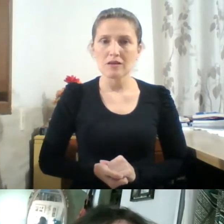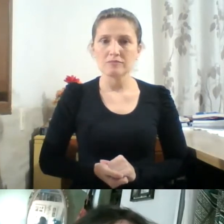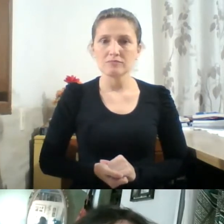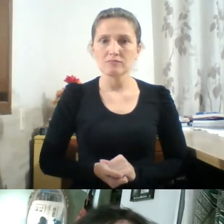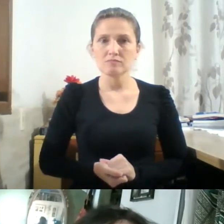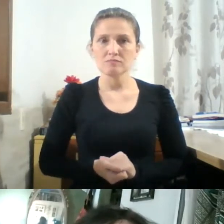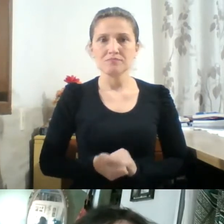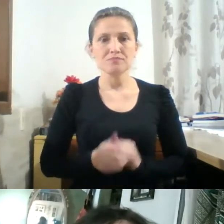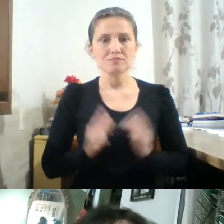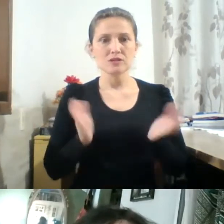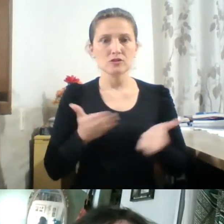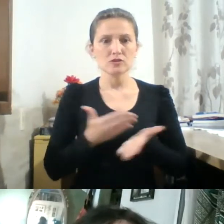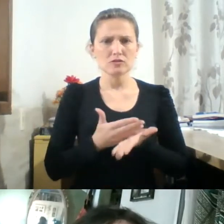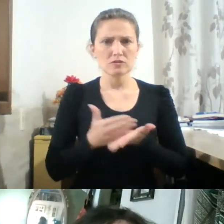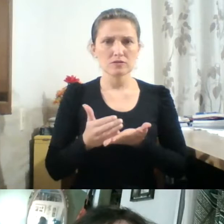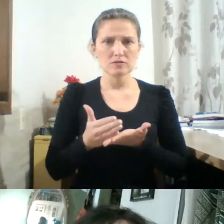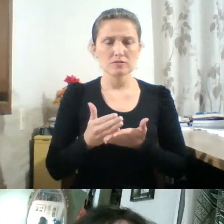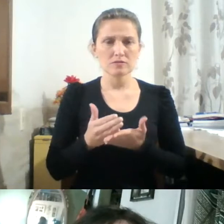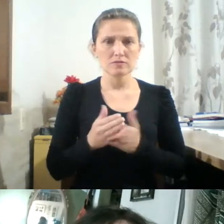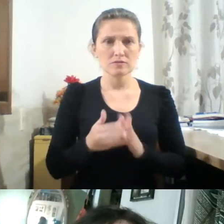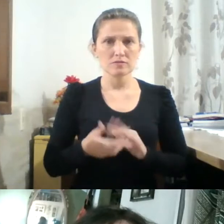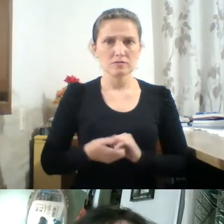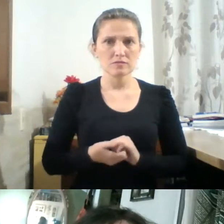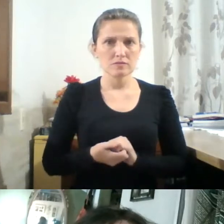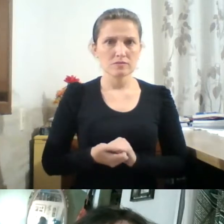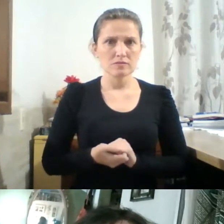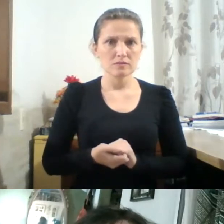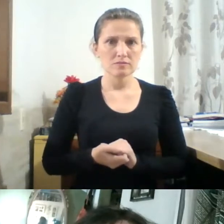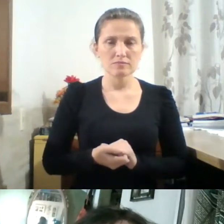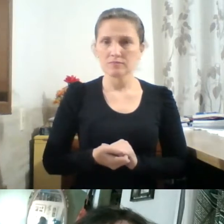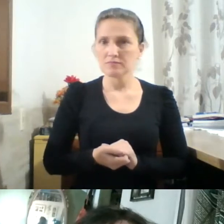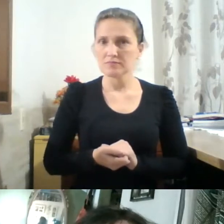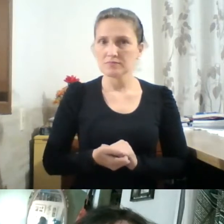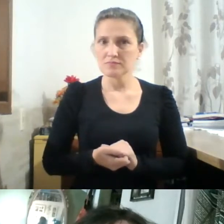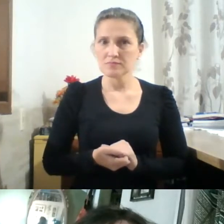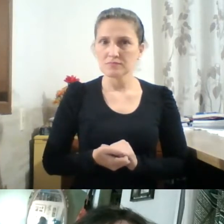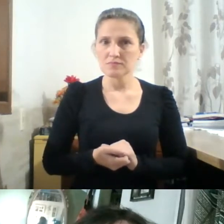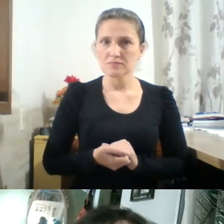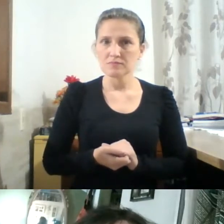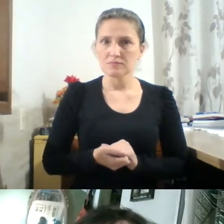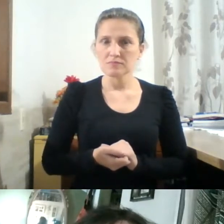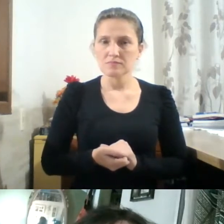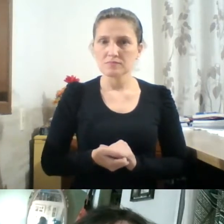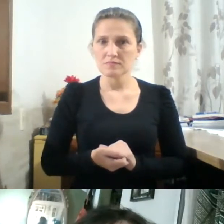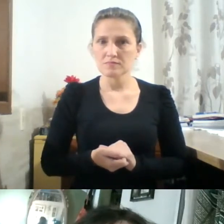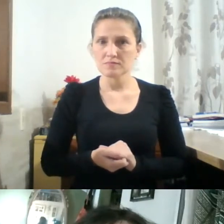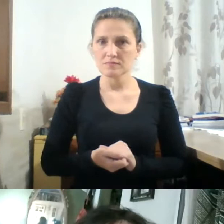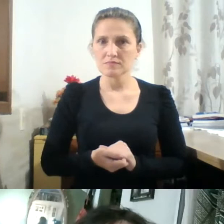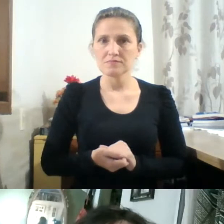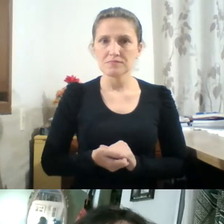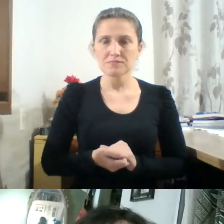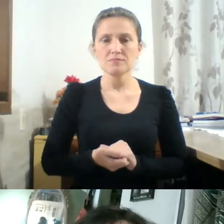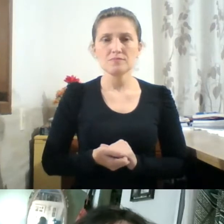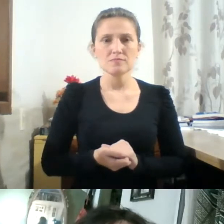porque a gente vende na bilheteria, sobe no palco e depois vende pipoca, não é, Lucila? É assim, Isso mesmo. Então vamos lá, vamos vender